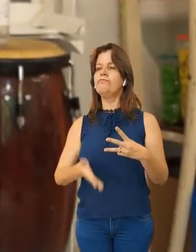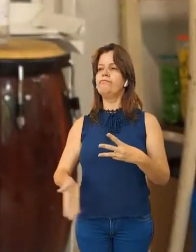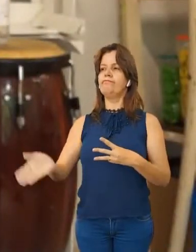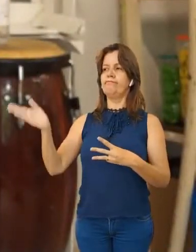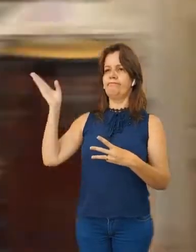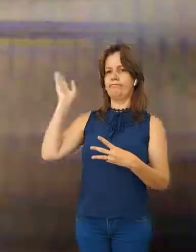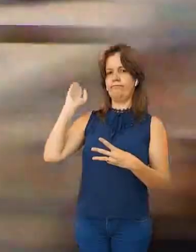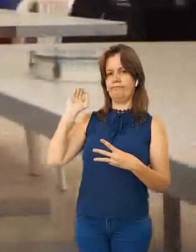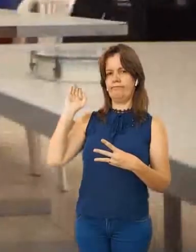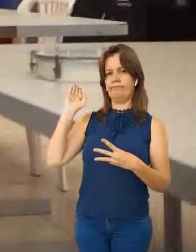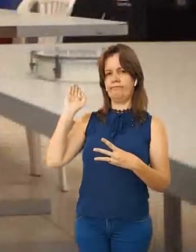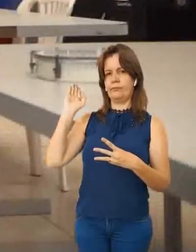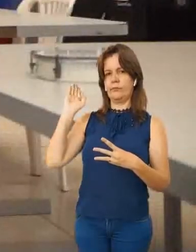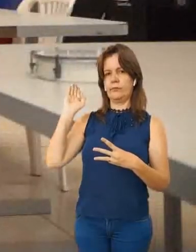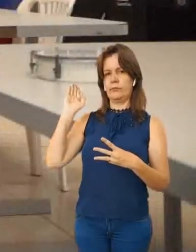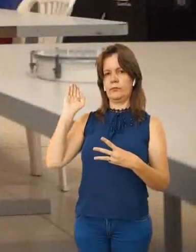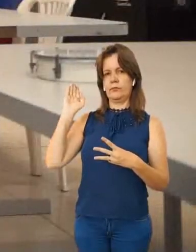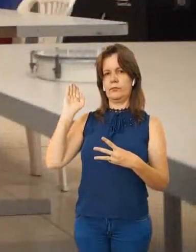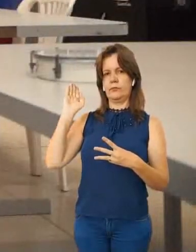chocalho.